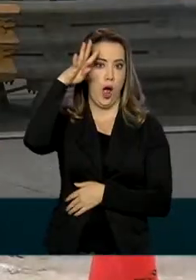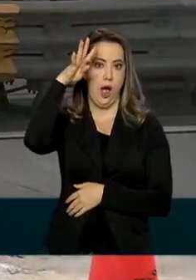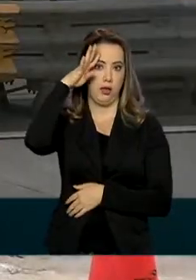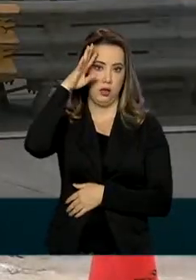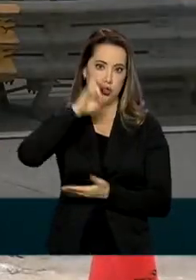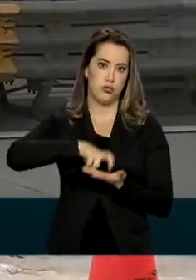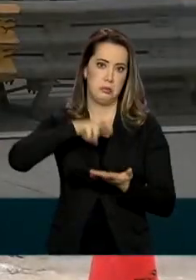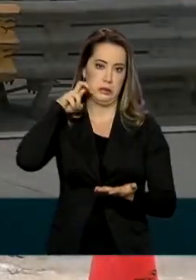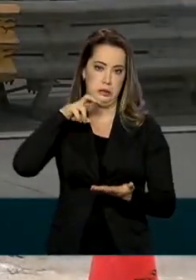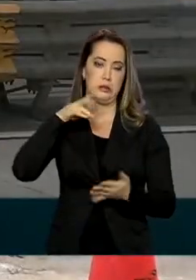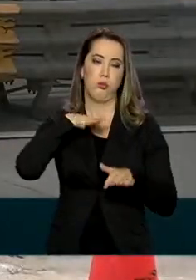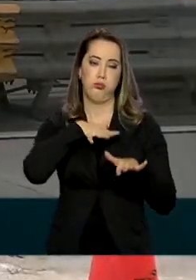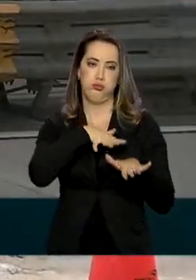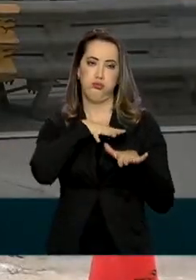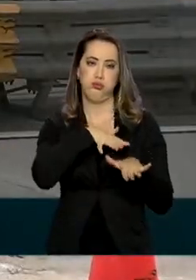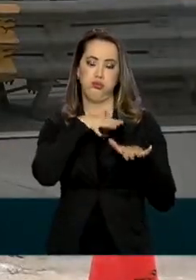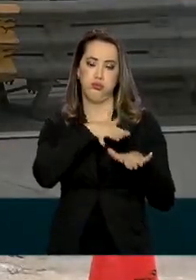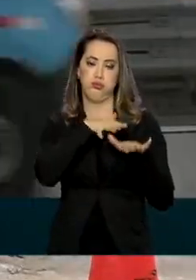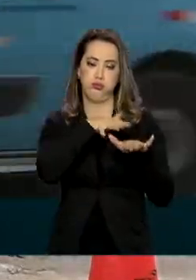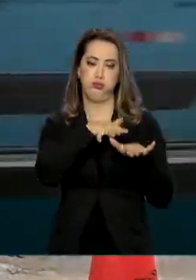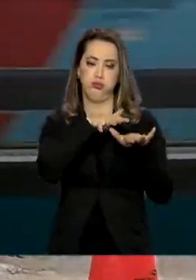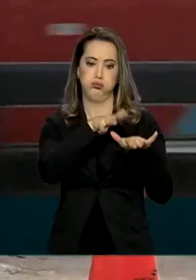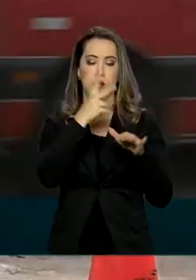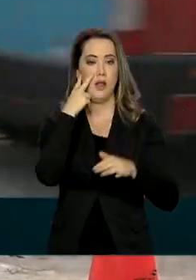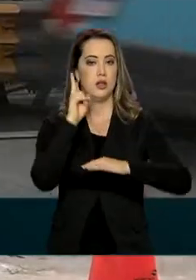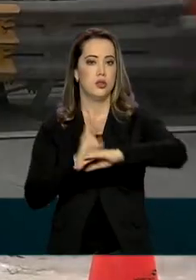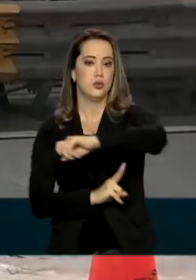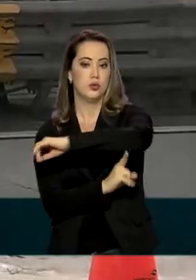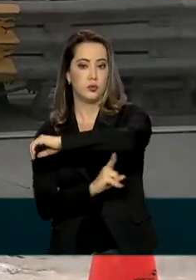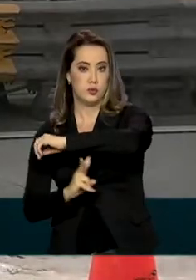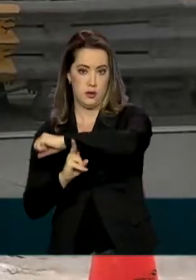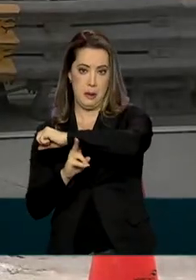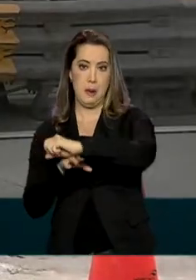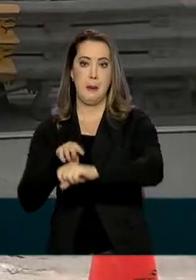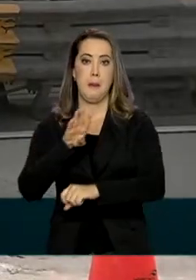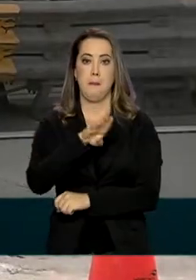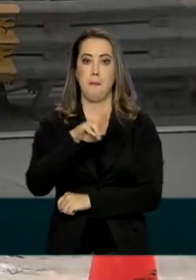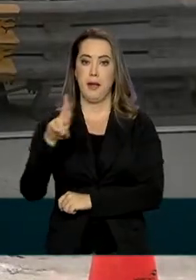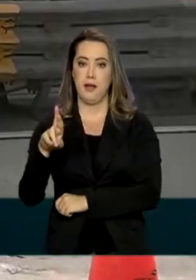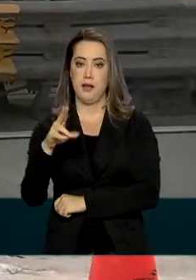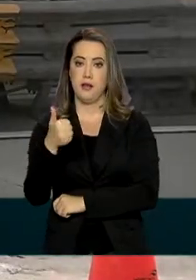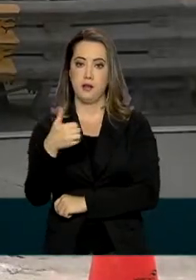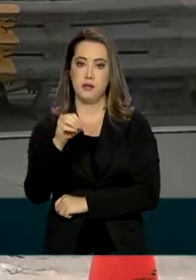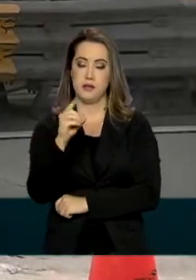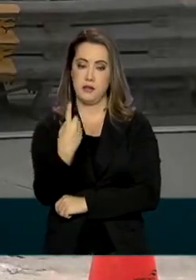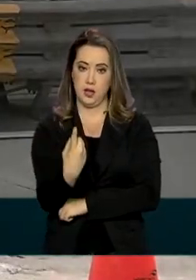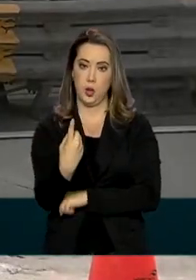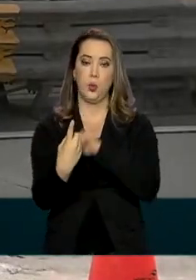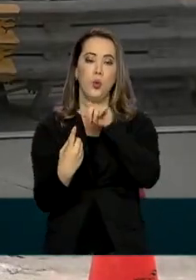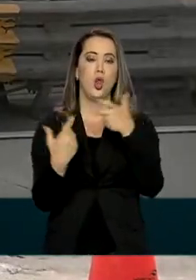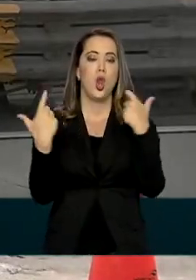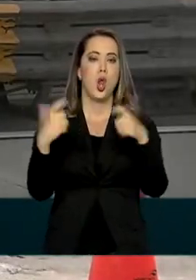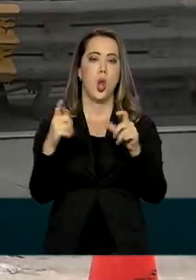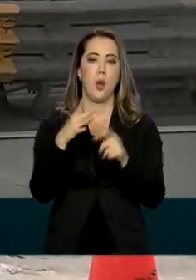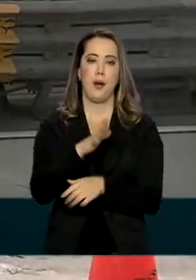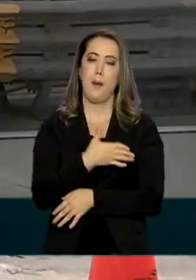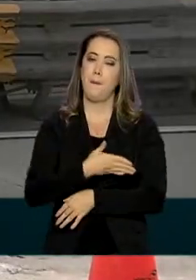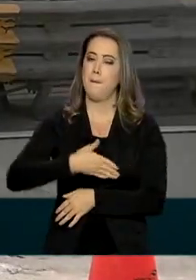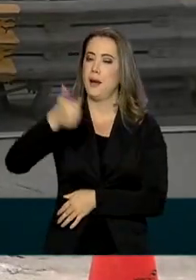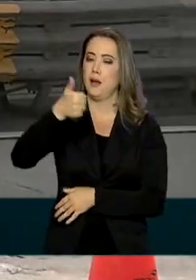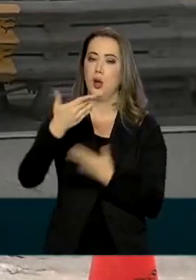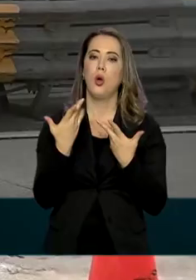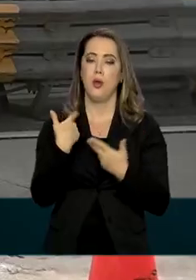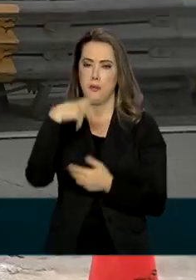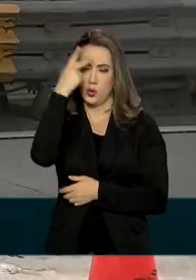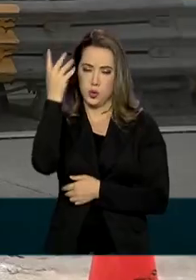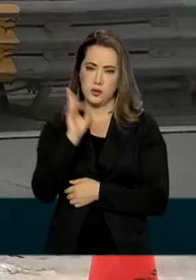Nós estamos aqui na Ponte Rio-Niterói, que faz parte da BR-101 e dá acesso à região dos lagos, um dos destinos preferidos de